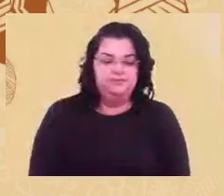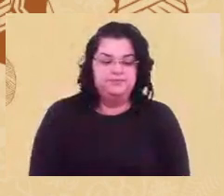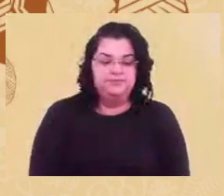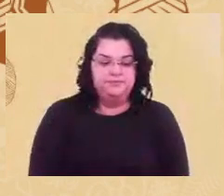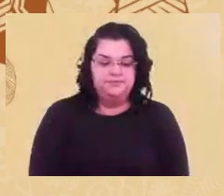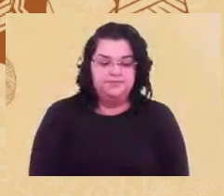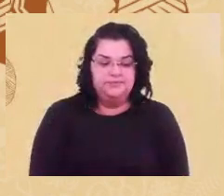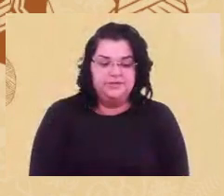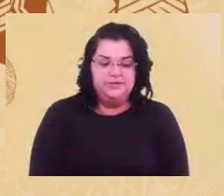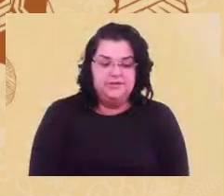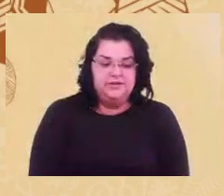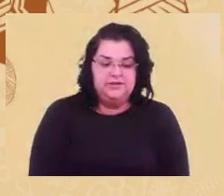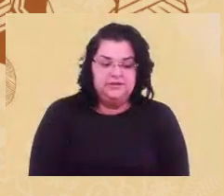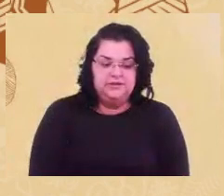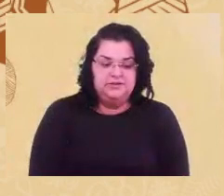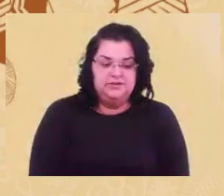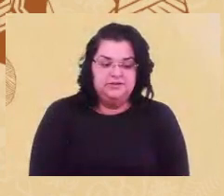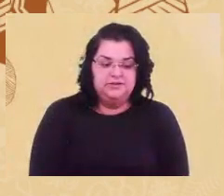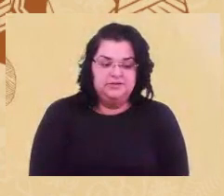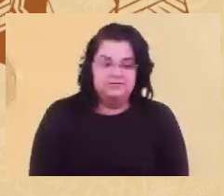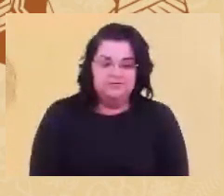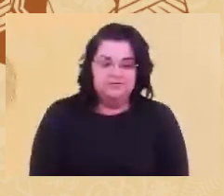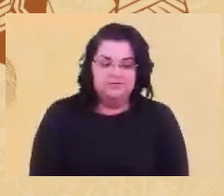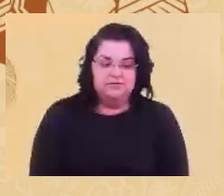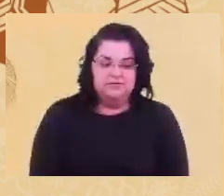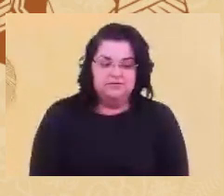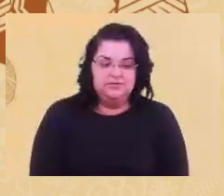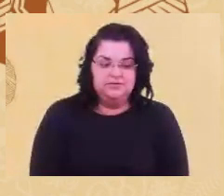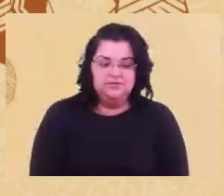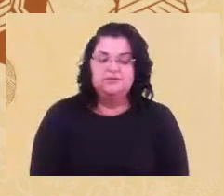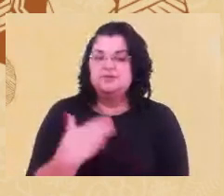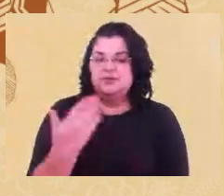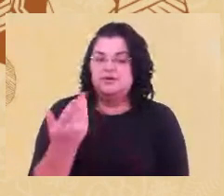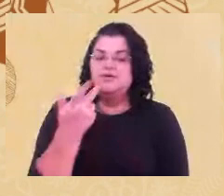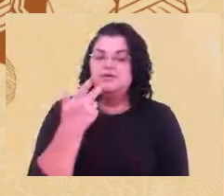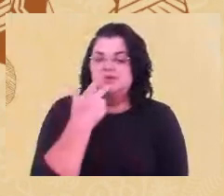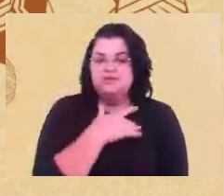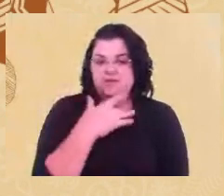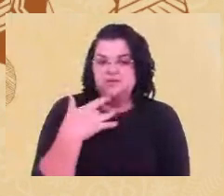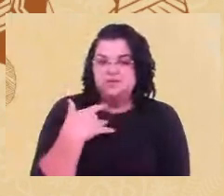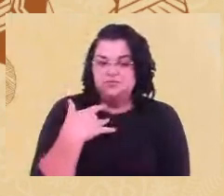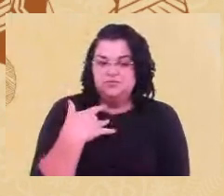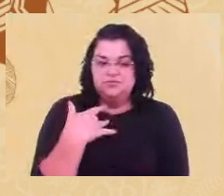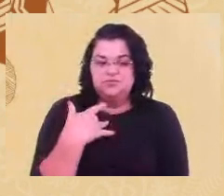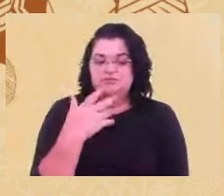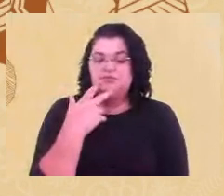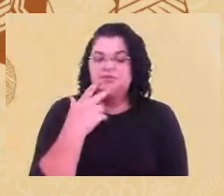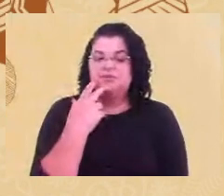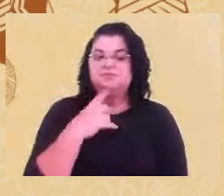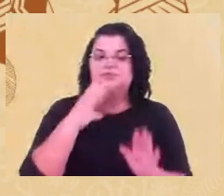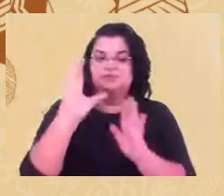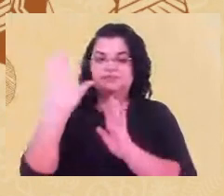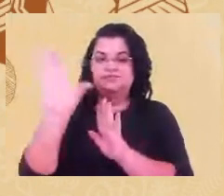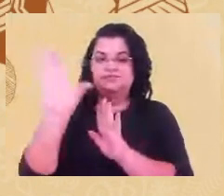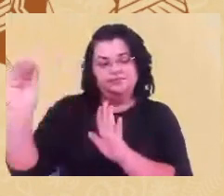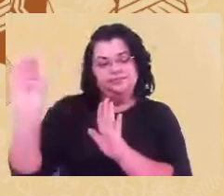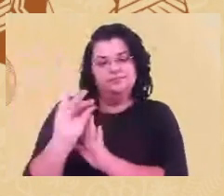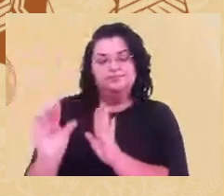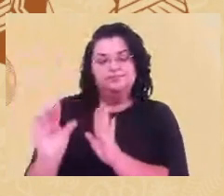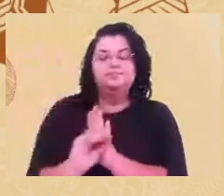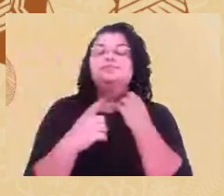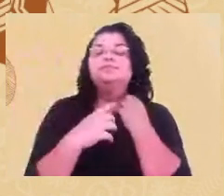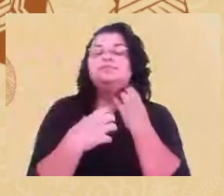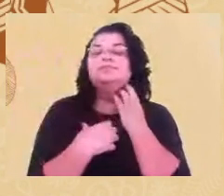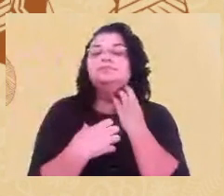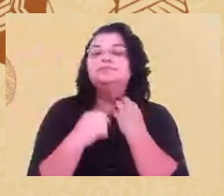Então, falar de saúde e de descolonização me remete a uma fala